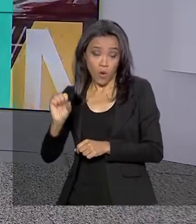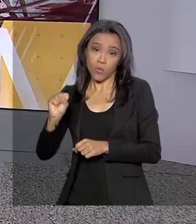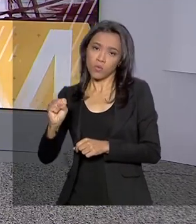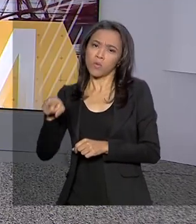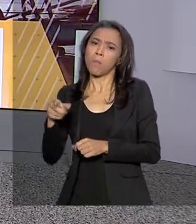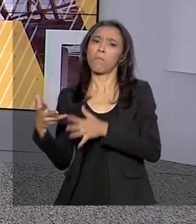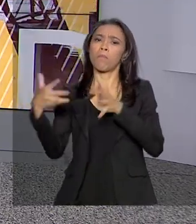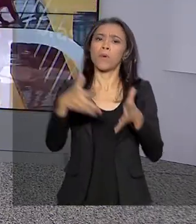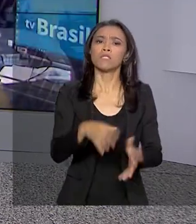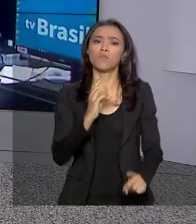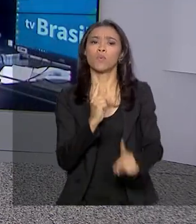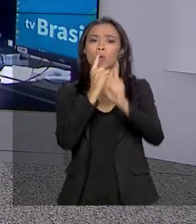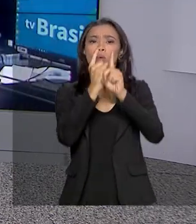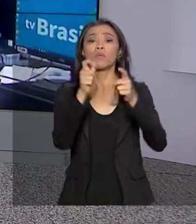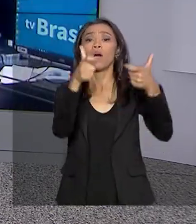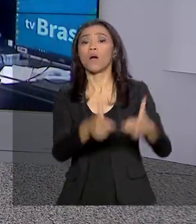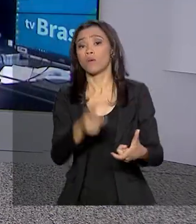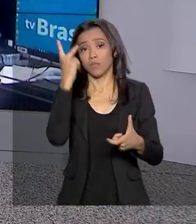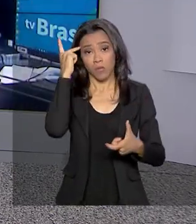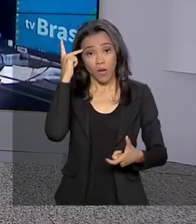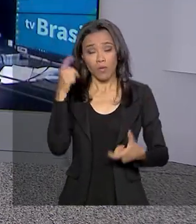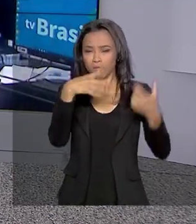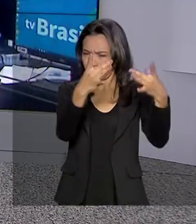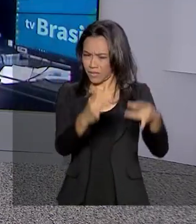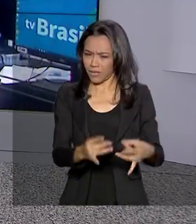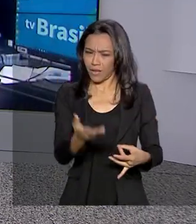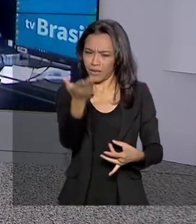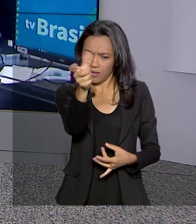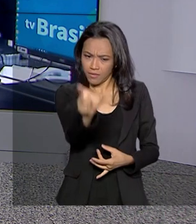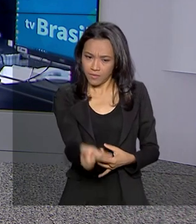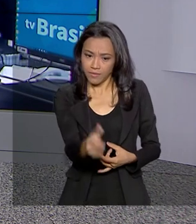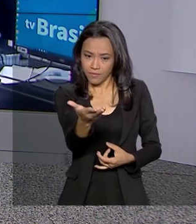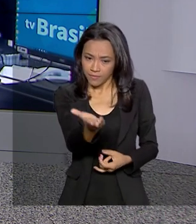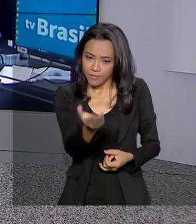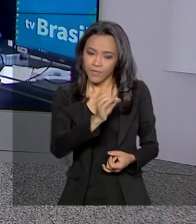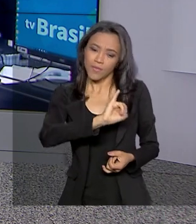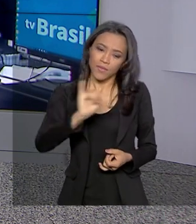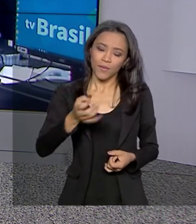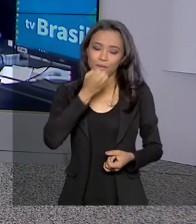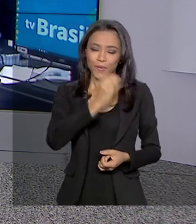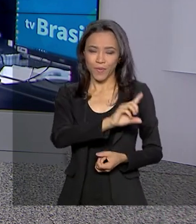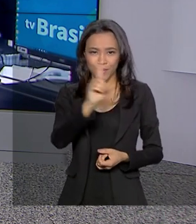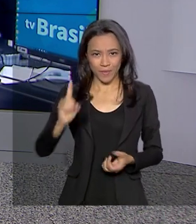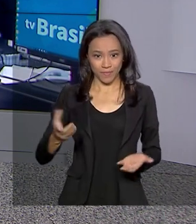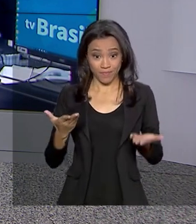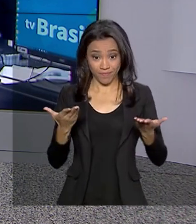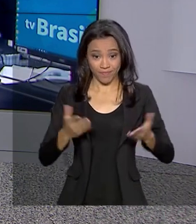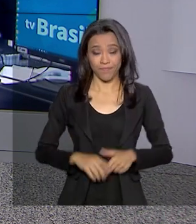em São Paulo. Vamos até lá. Quem traz os detalhes para a gente é Ricardo Ferraz. Olá, Ricardo. Bom dia para você.